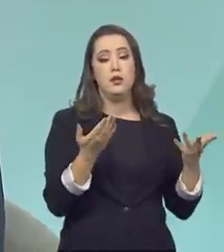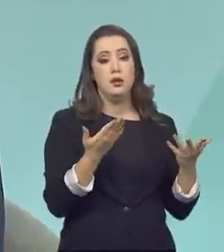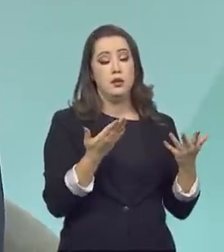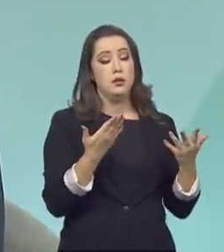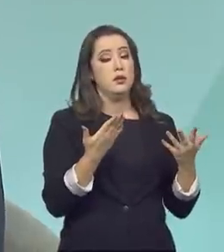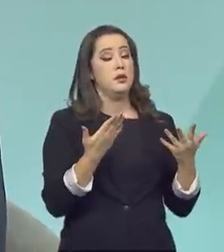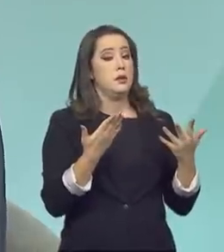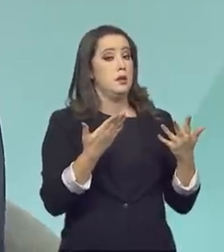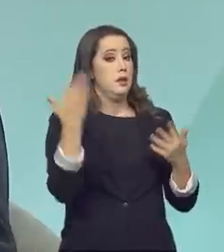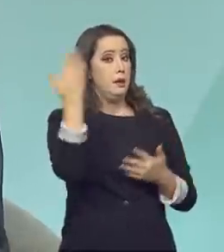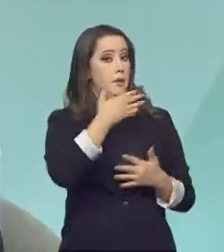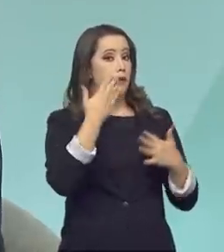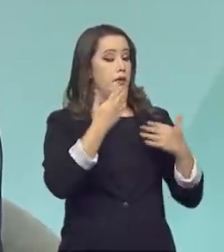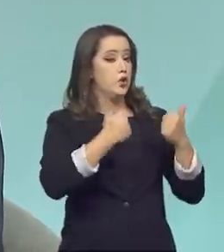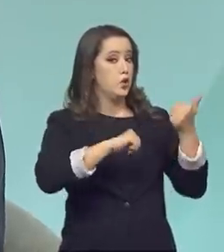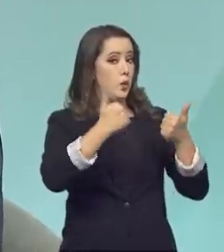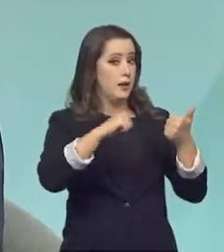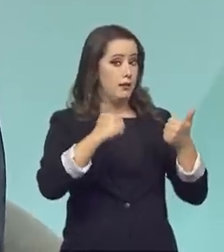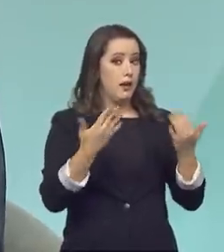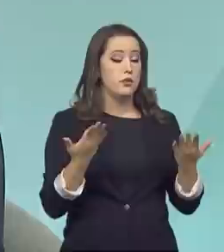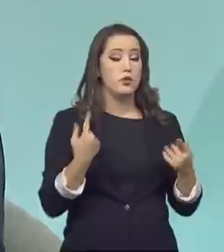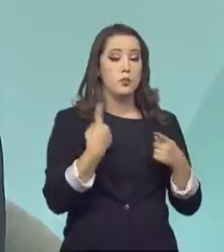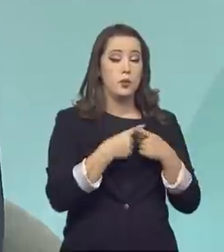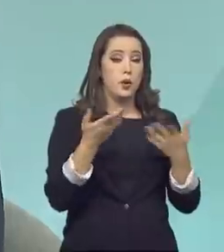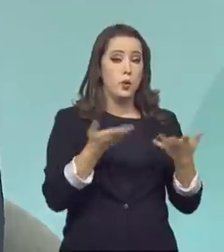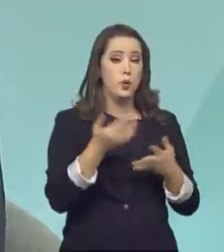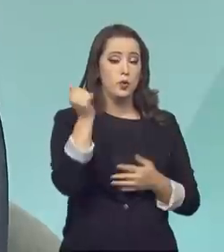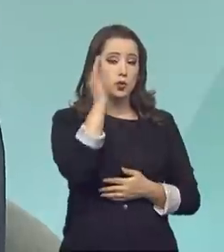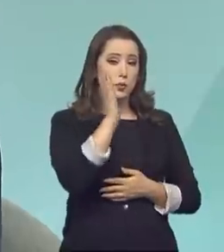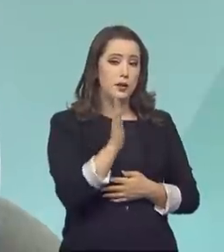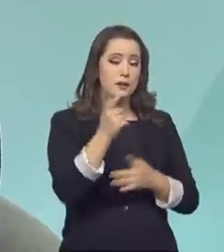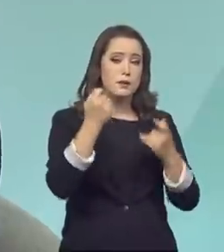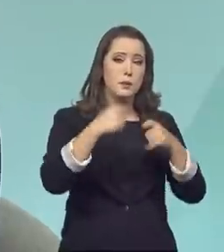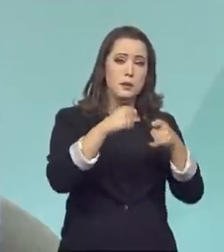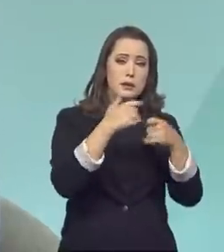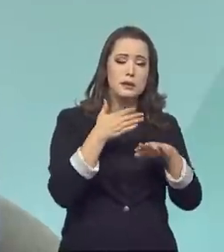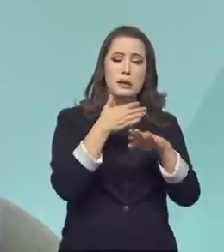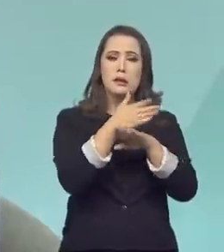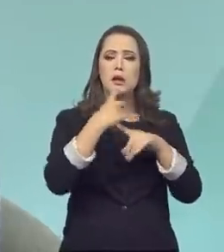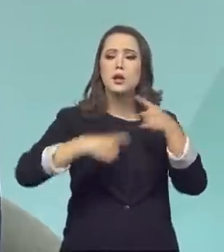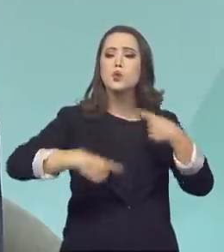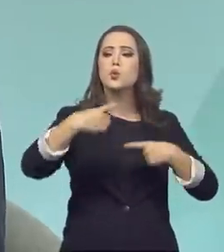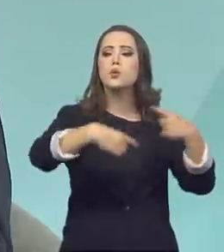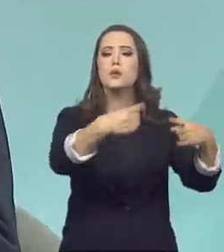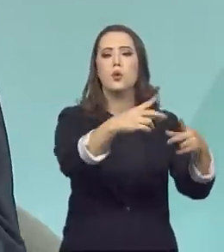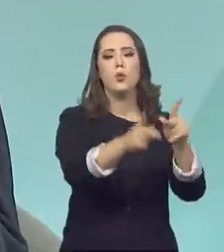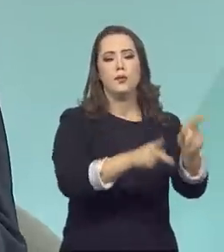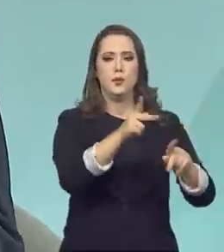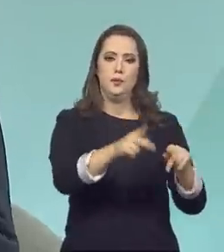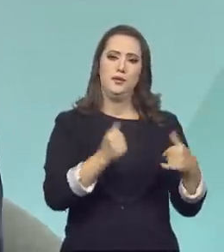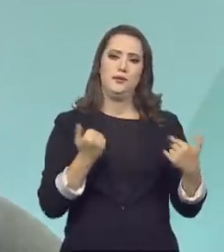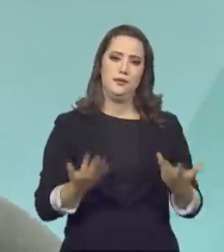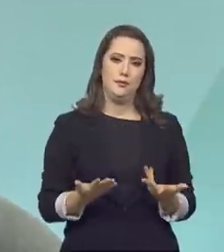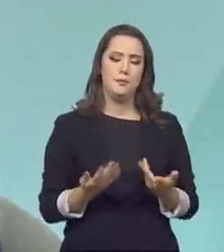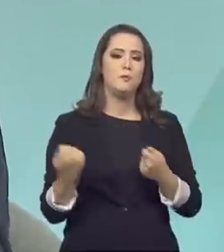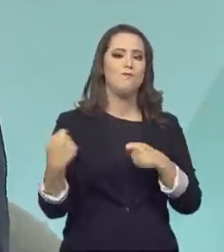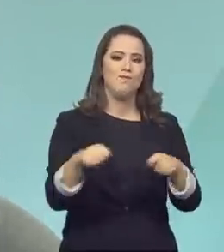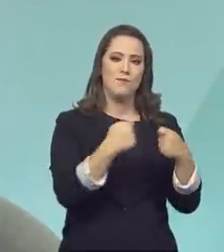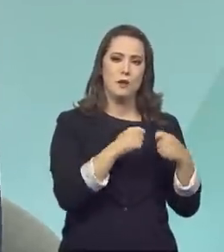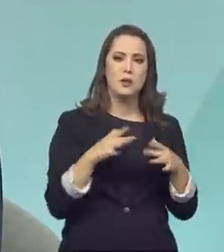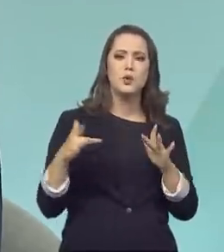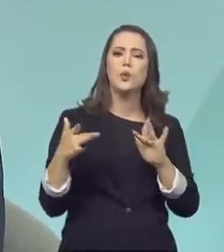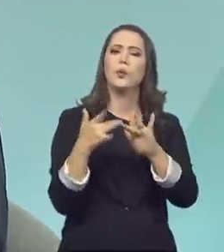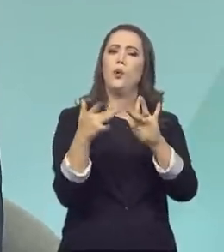qualidade. Isso no Brasil ainda carece de entrar no debate público, de ter um certo